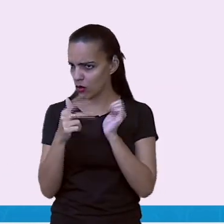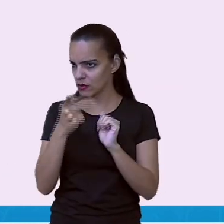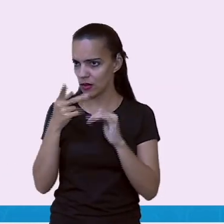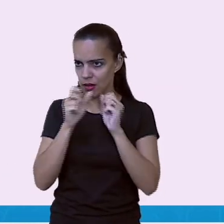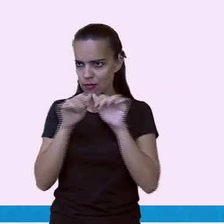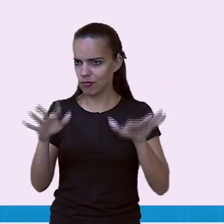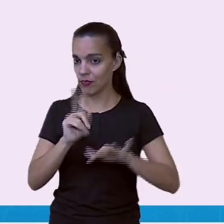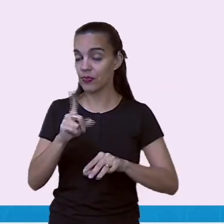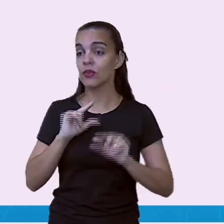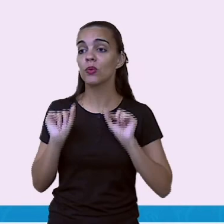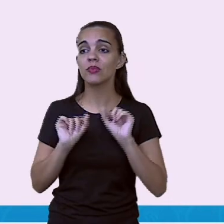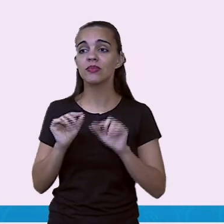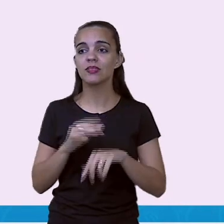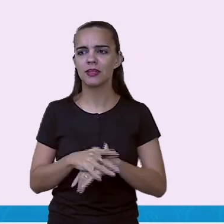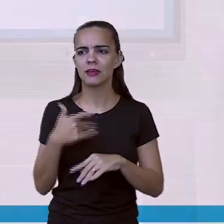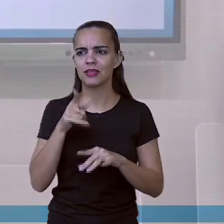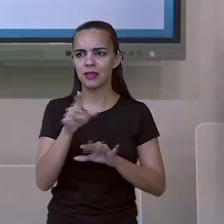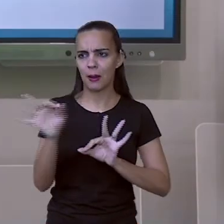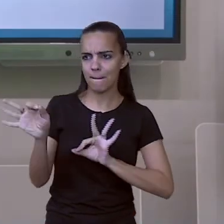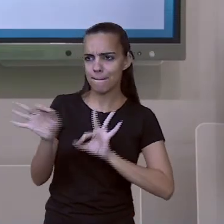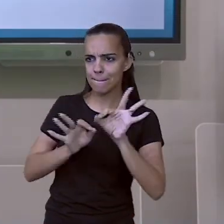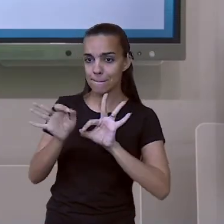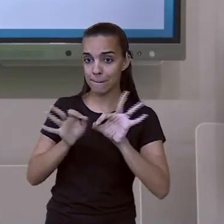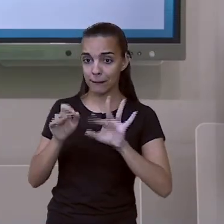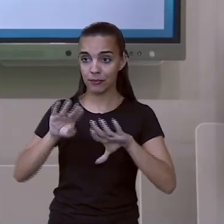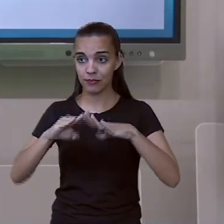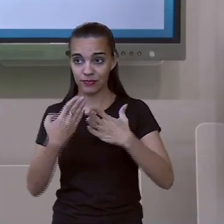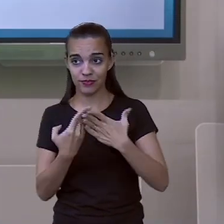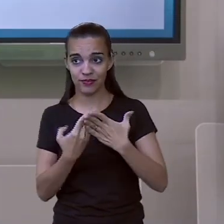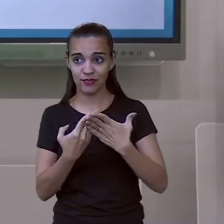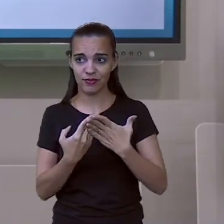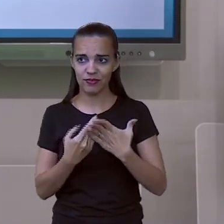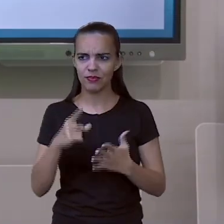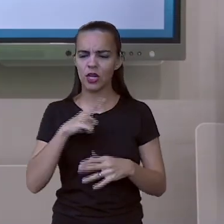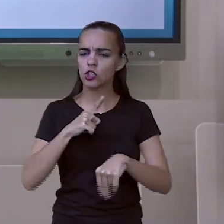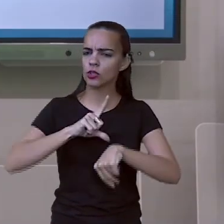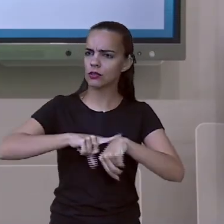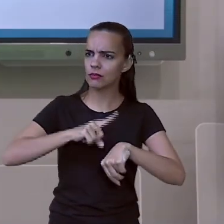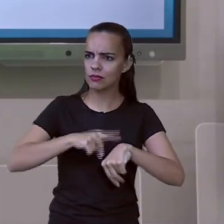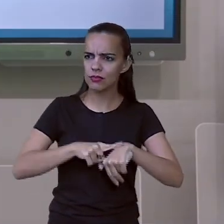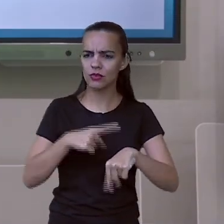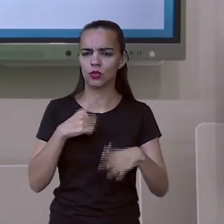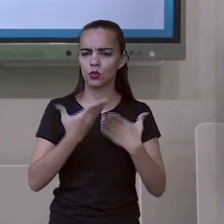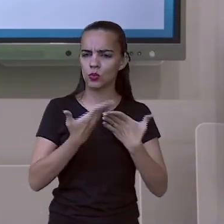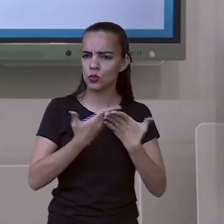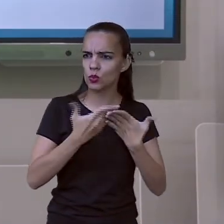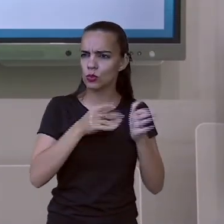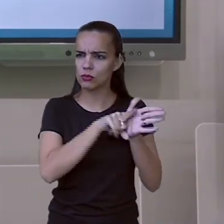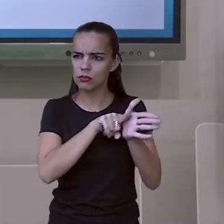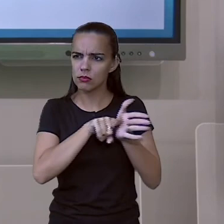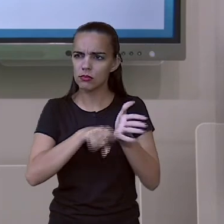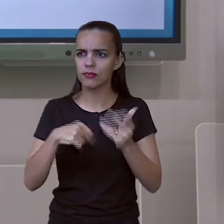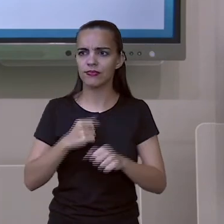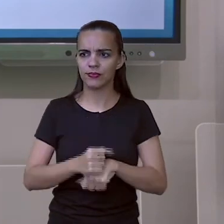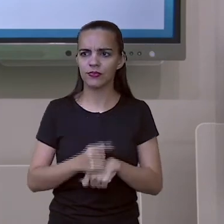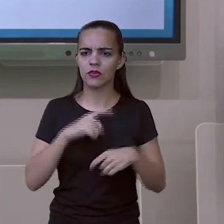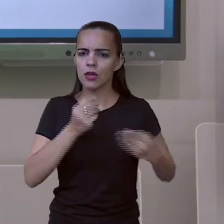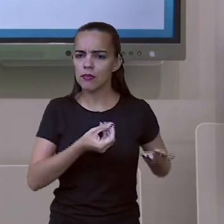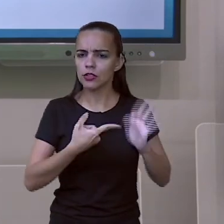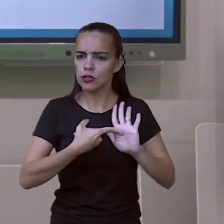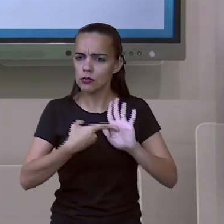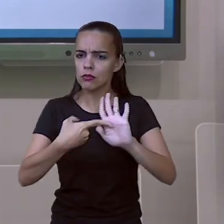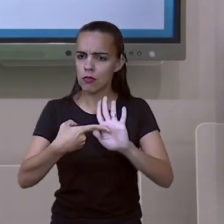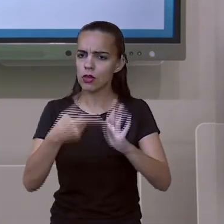É o seguinte, para prepararmos as nossas aulas, a gente tem um tempo de estudo para que possamos levar aí para